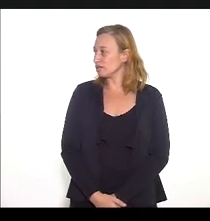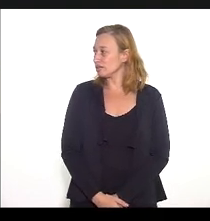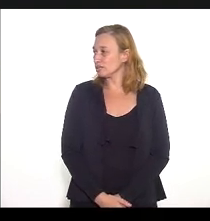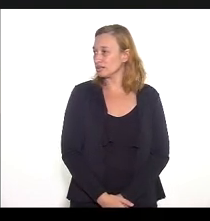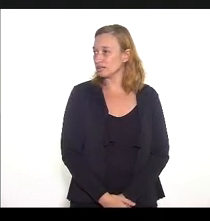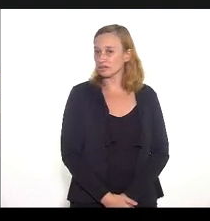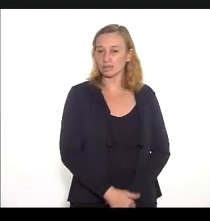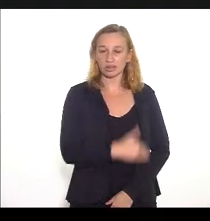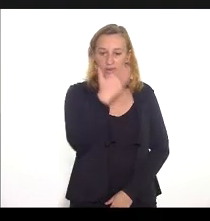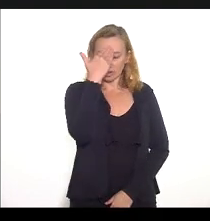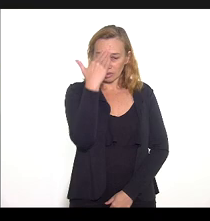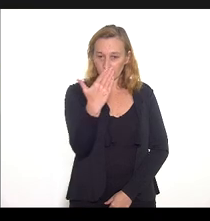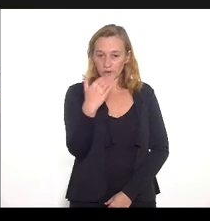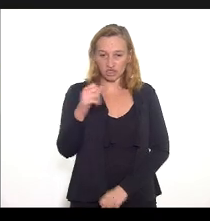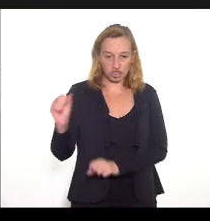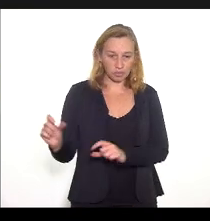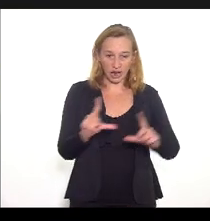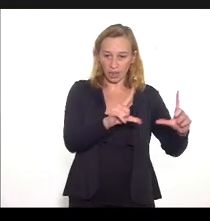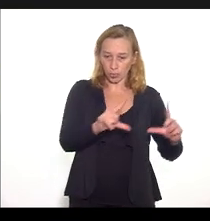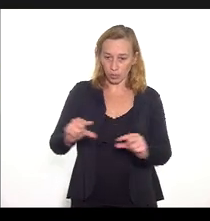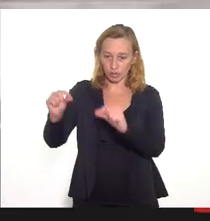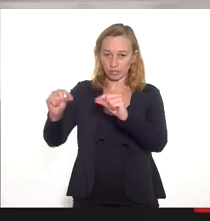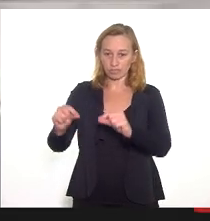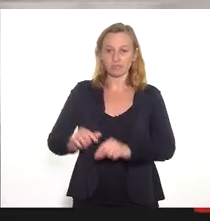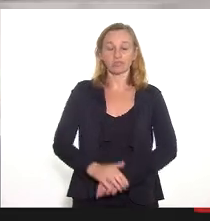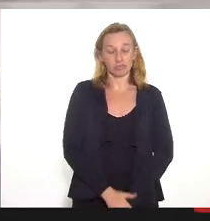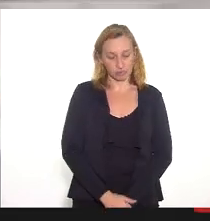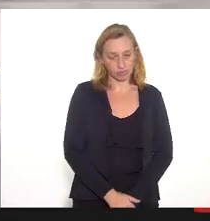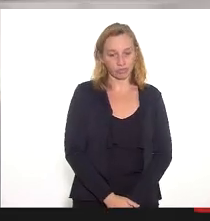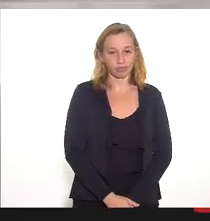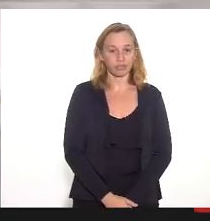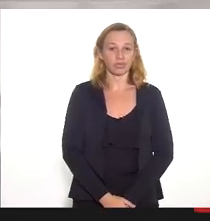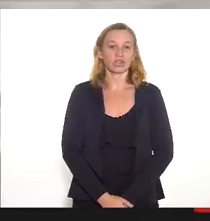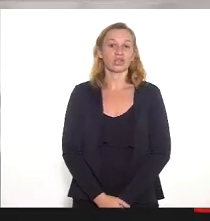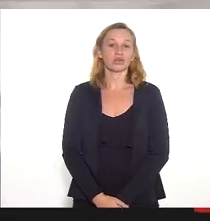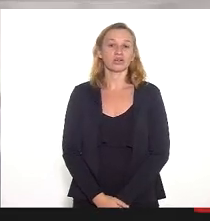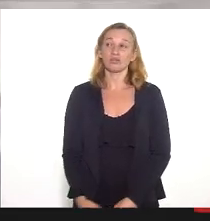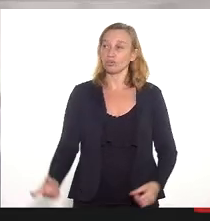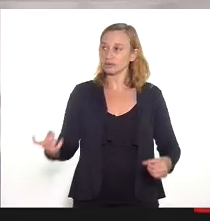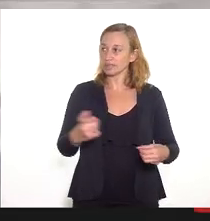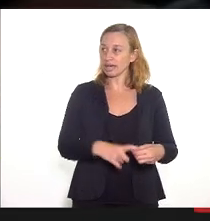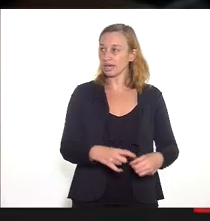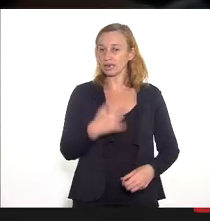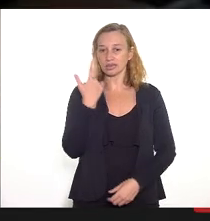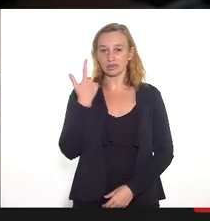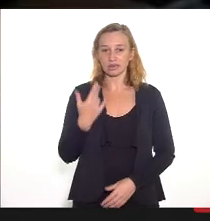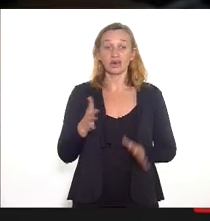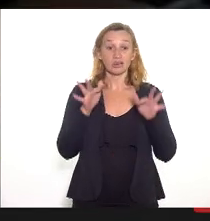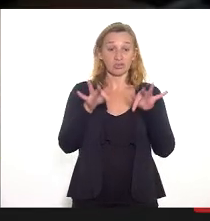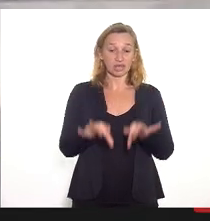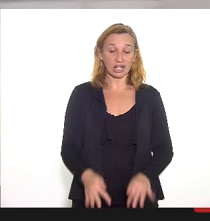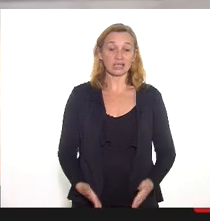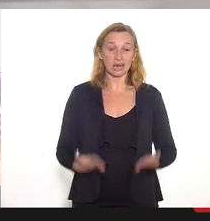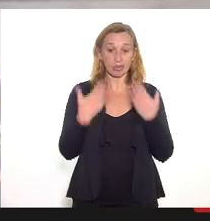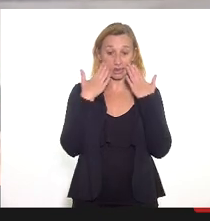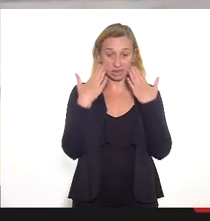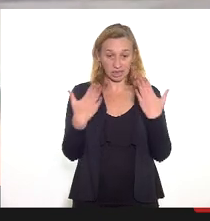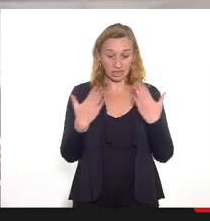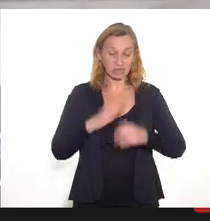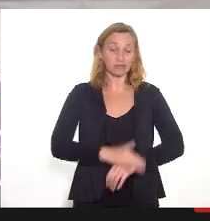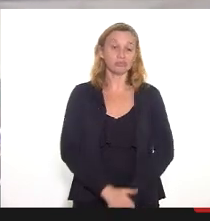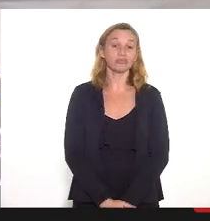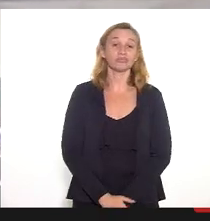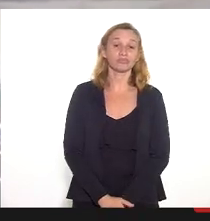Obrigada. Vou pedir para tirar a tela, por favor, e tornar... Encerrar a presidência... Não, talvez seja um